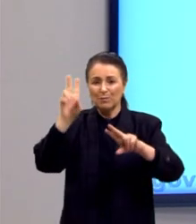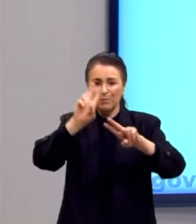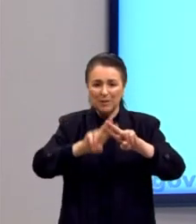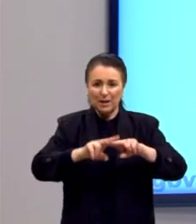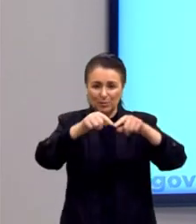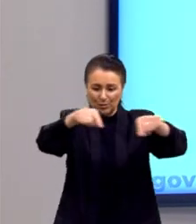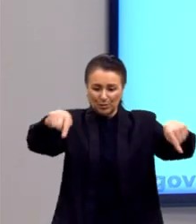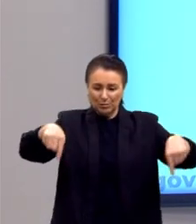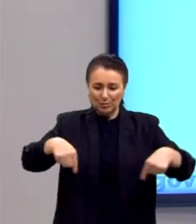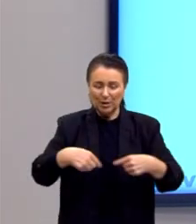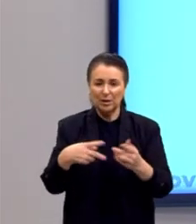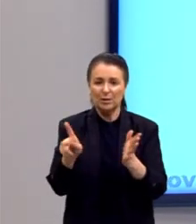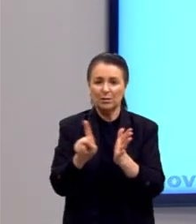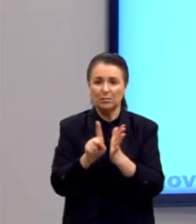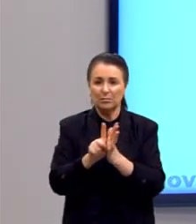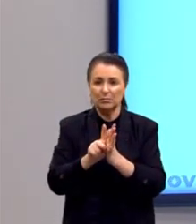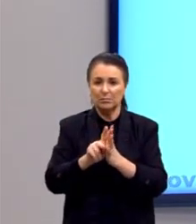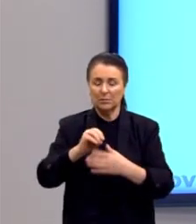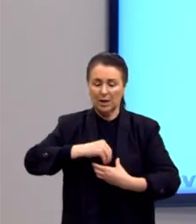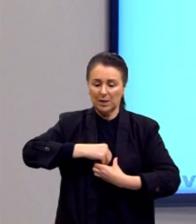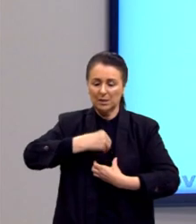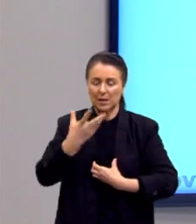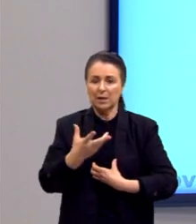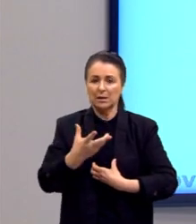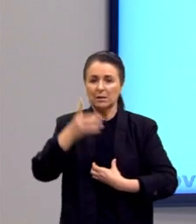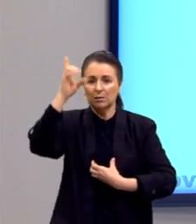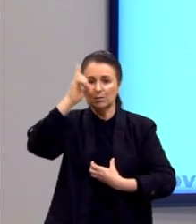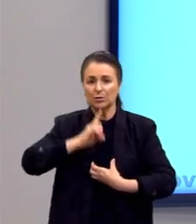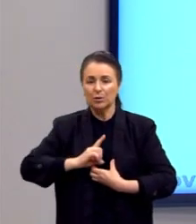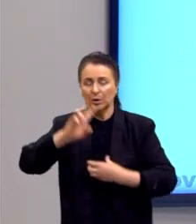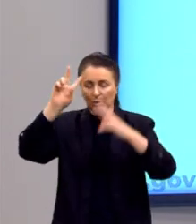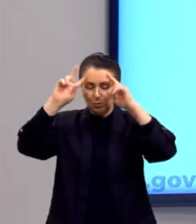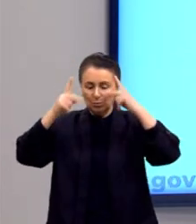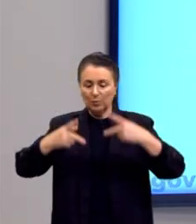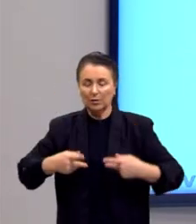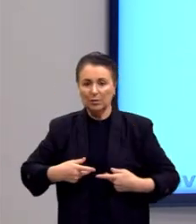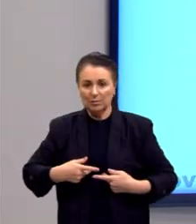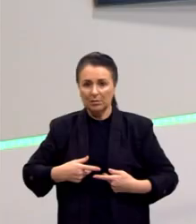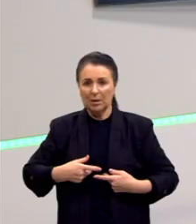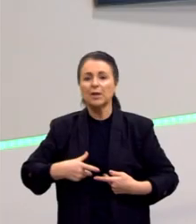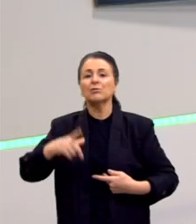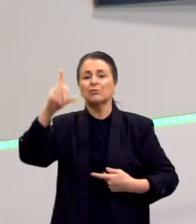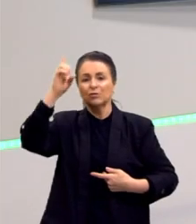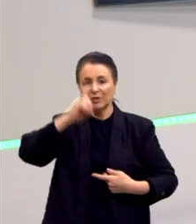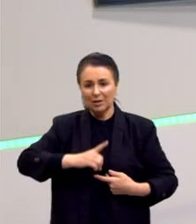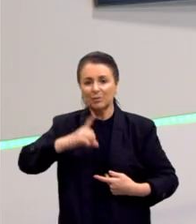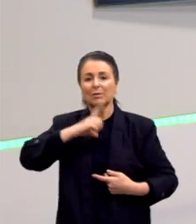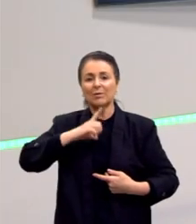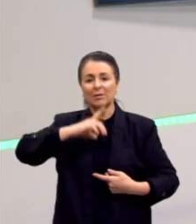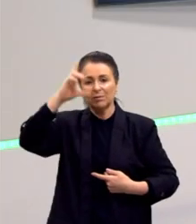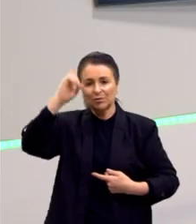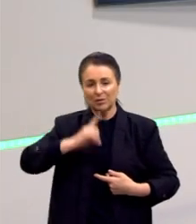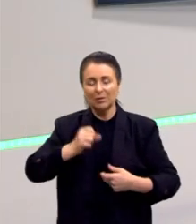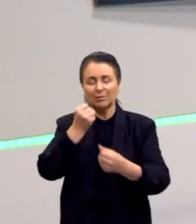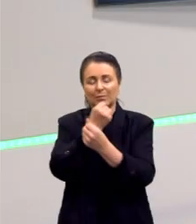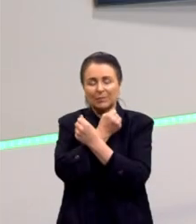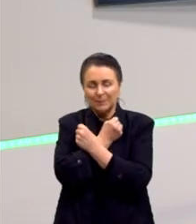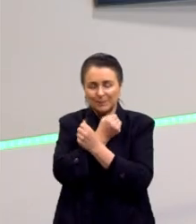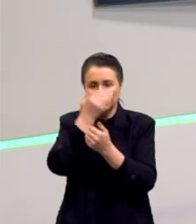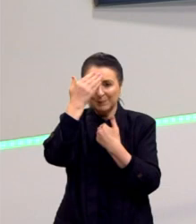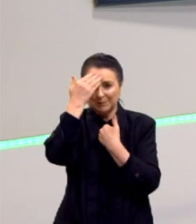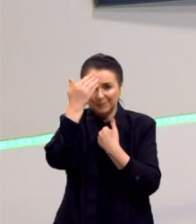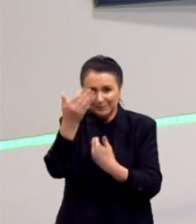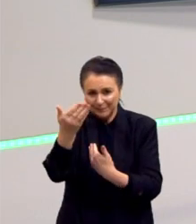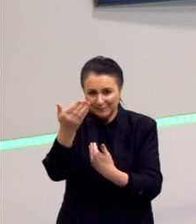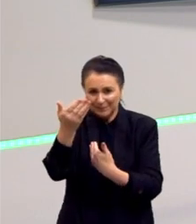A essência dos direitos humanos é o direito a ter direito. Um grande abraço, muito obrigado,